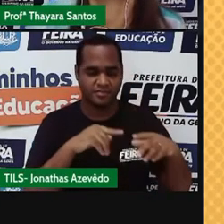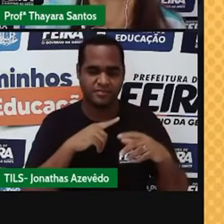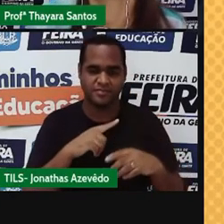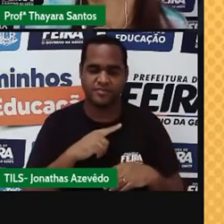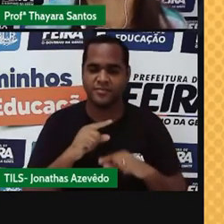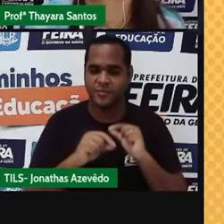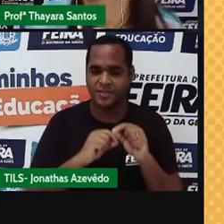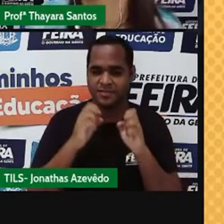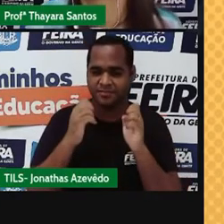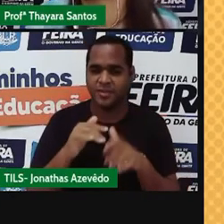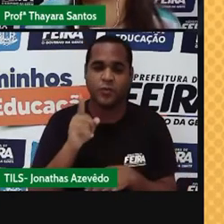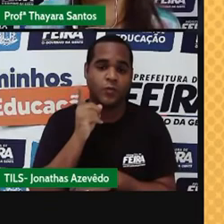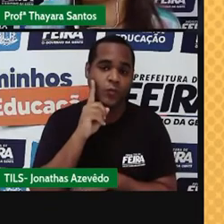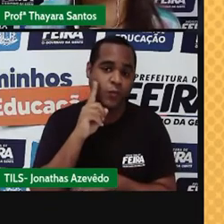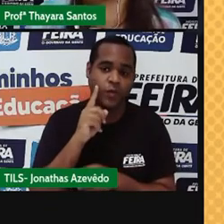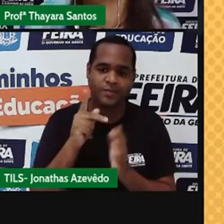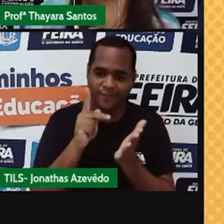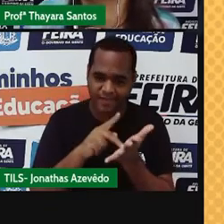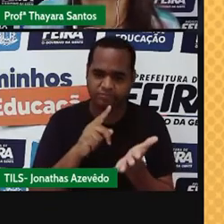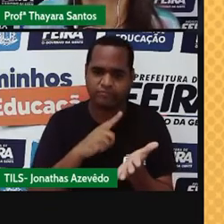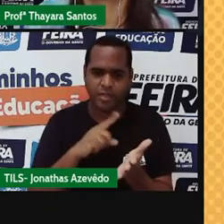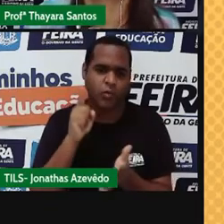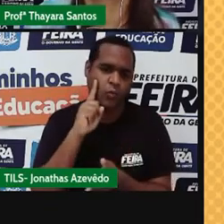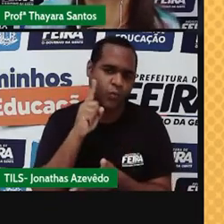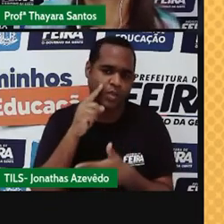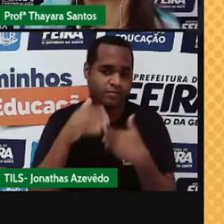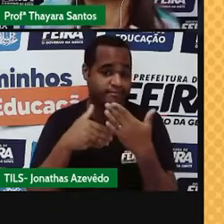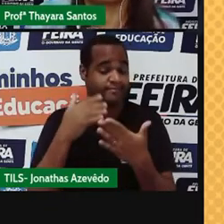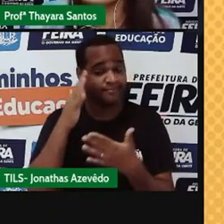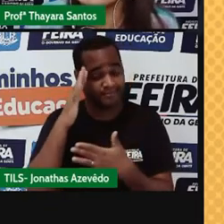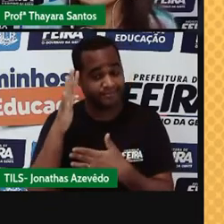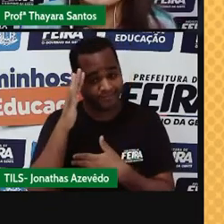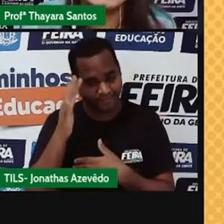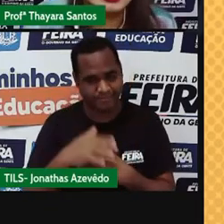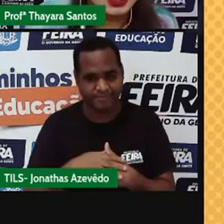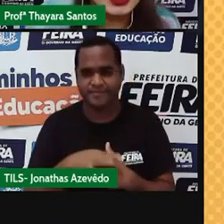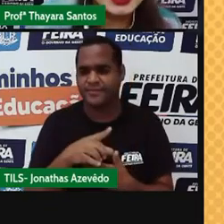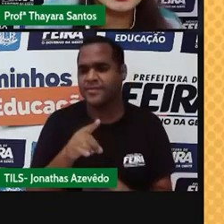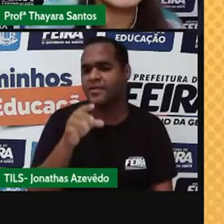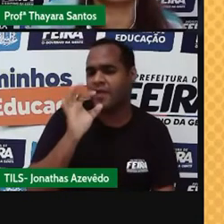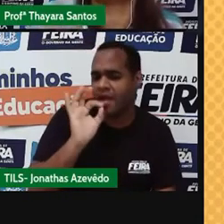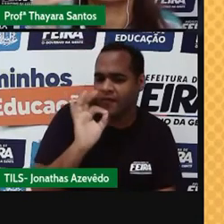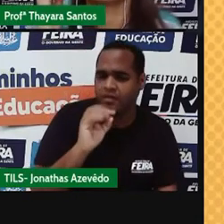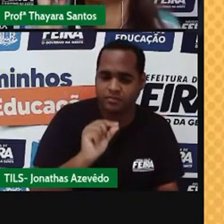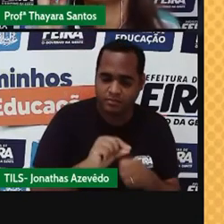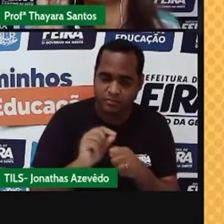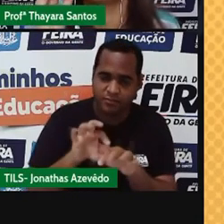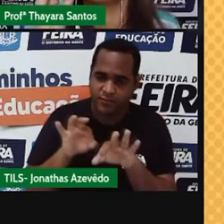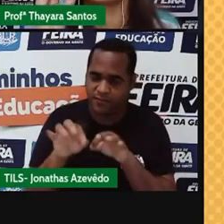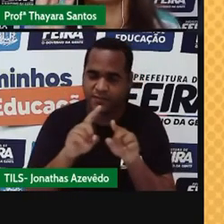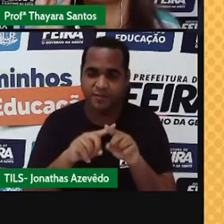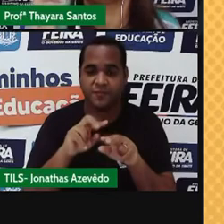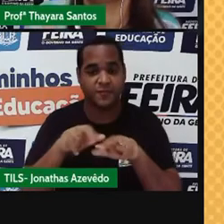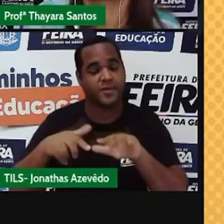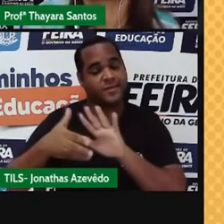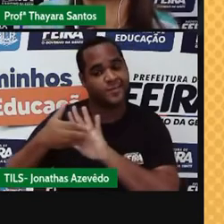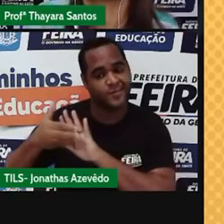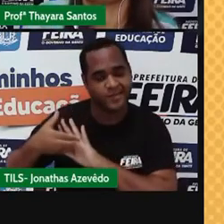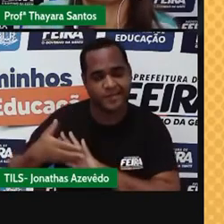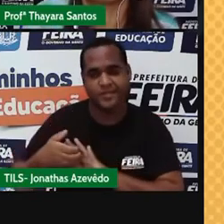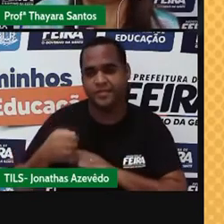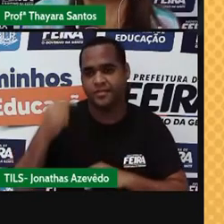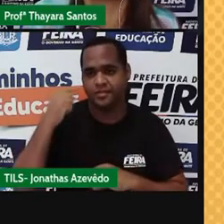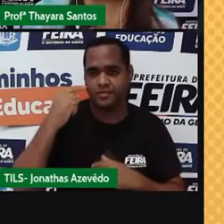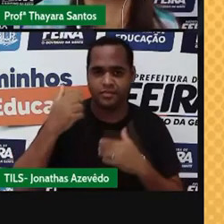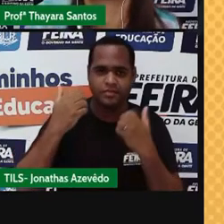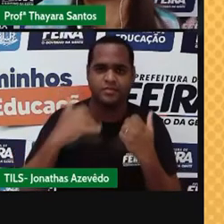mais presentes no nosso dia a dia do que a gente imagina? Por exemplo, quando a gente está fazendo um café, a gente está fazendo método de separação de misturas. Quando a gente